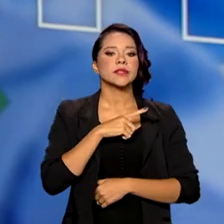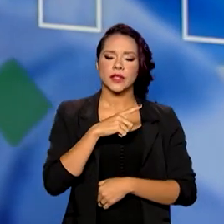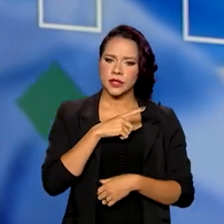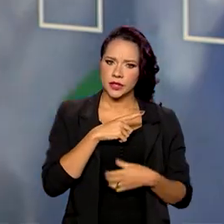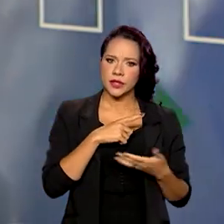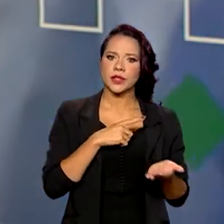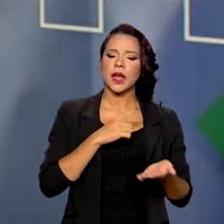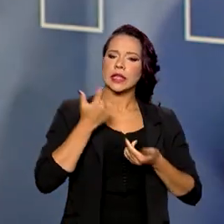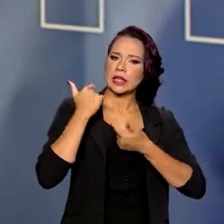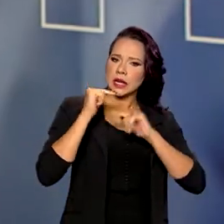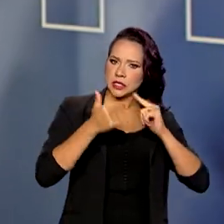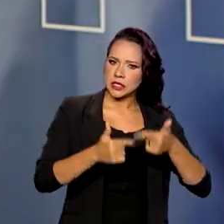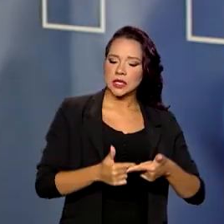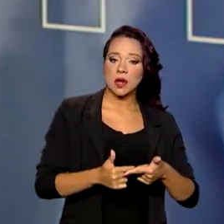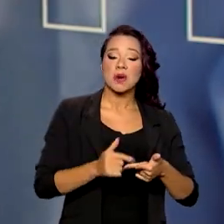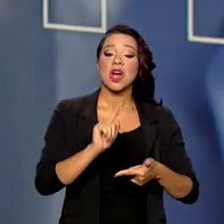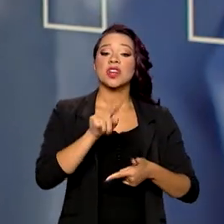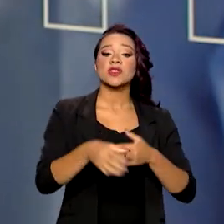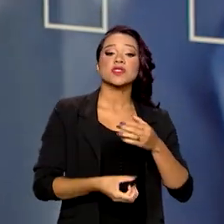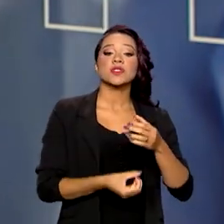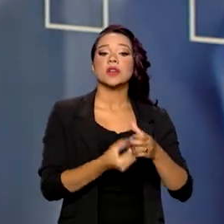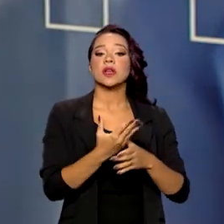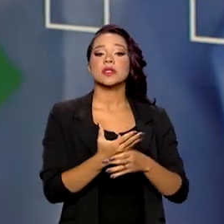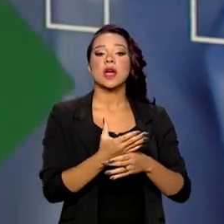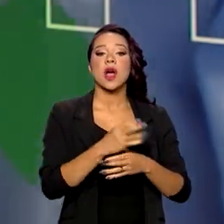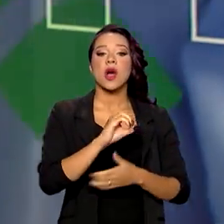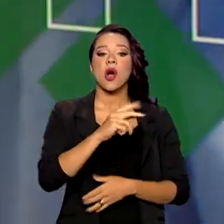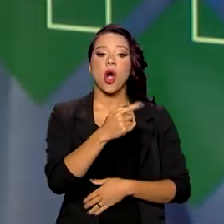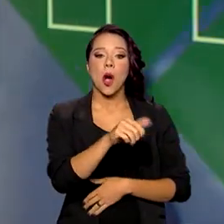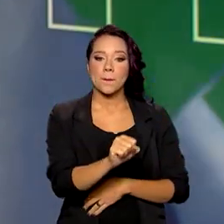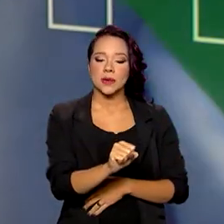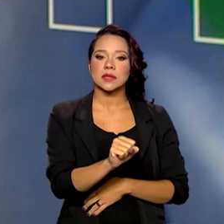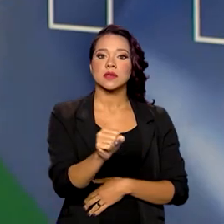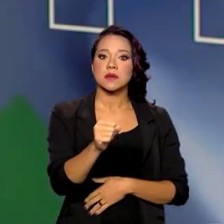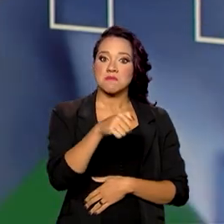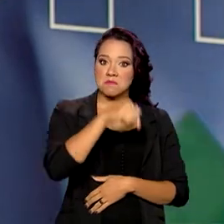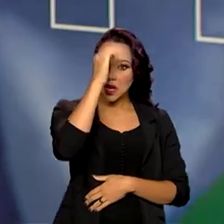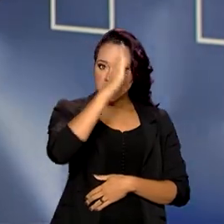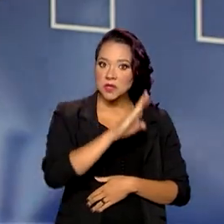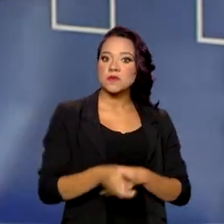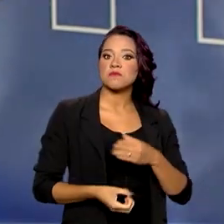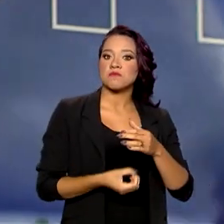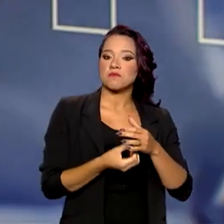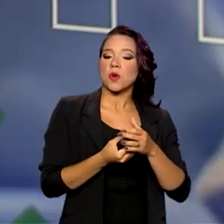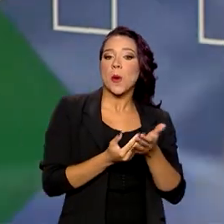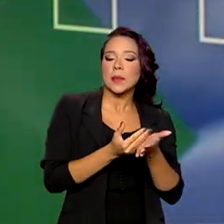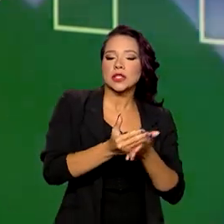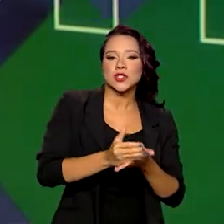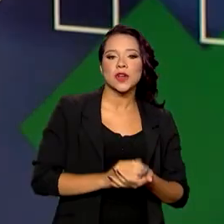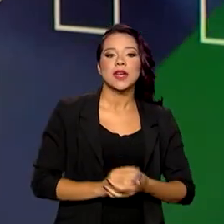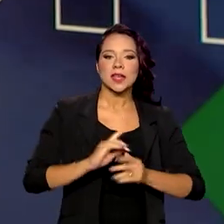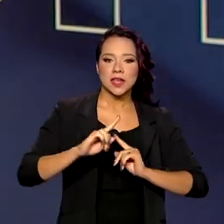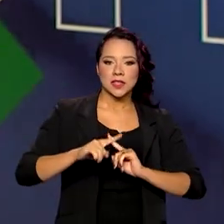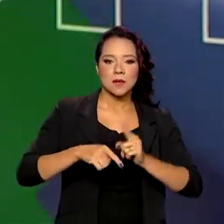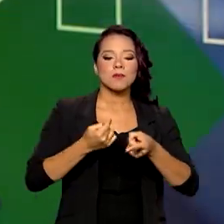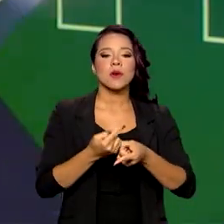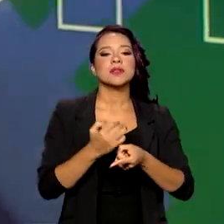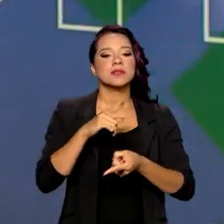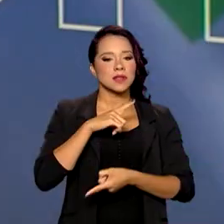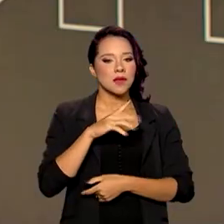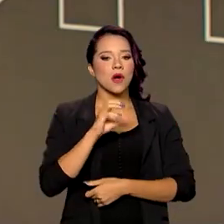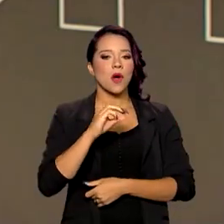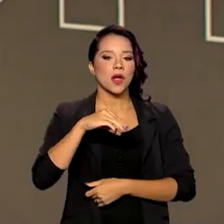tradição. Nós somos fundadores da Organização Pan-Americana de Saúde, que precede a própria Organização Mundial de Saúde.